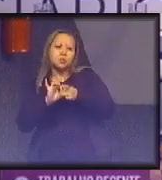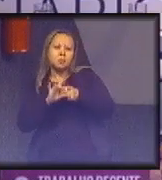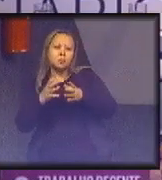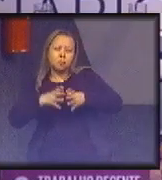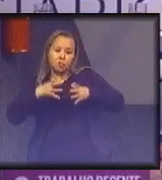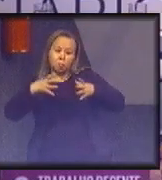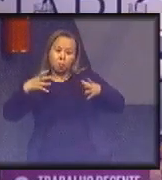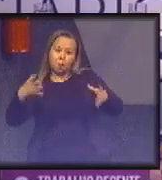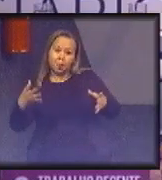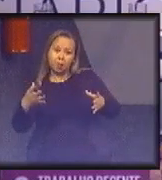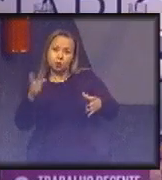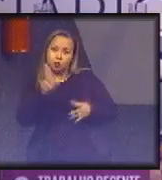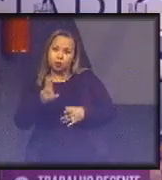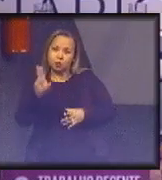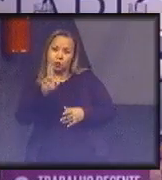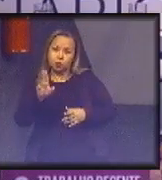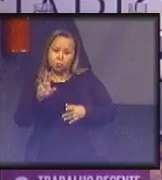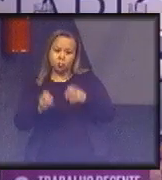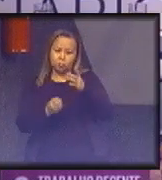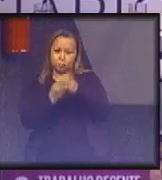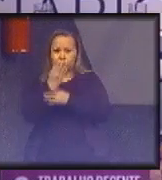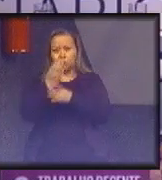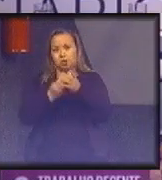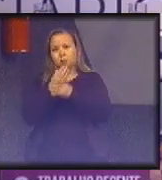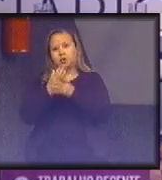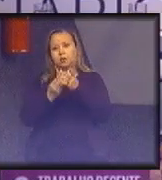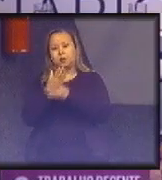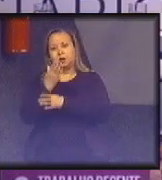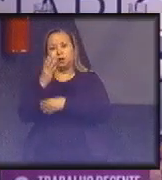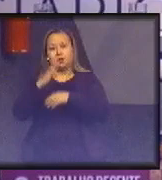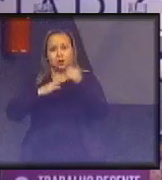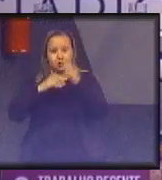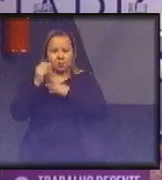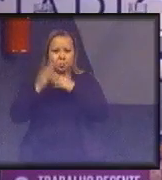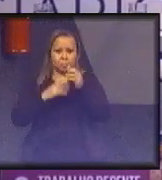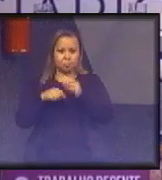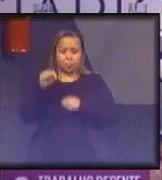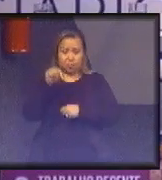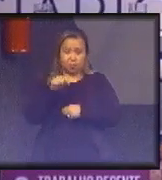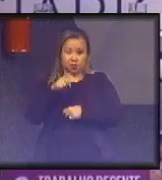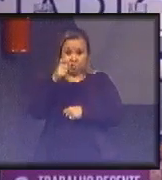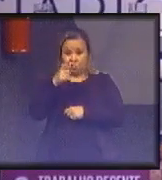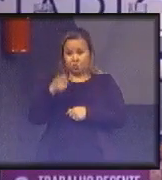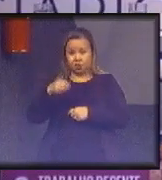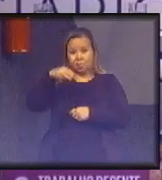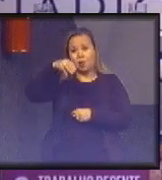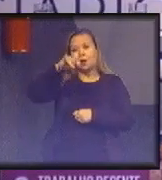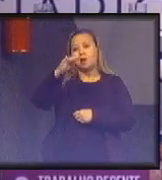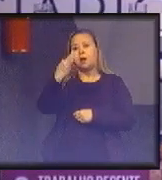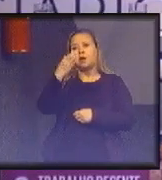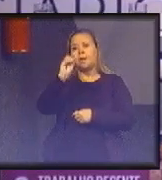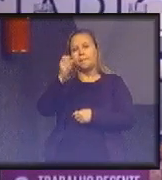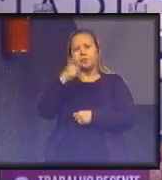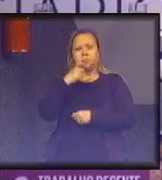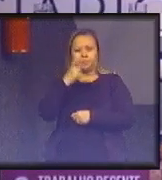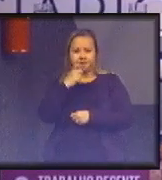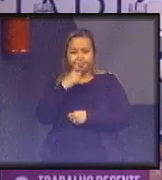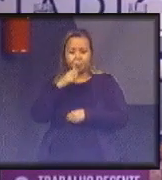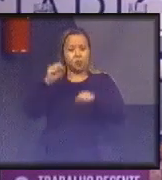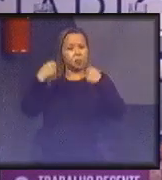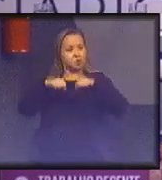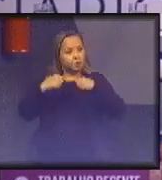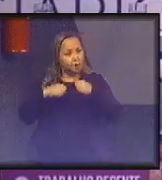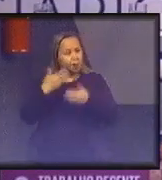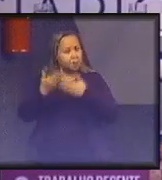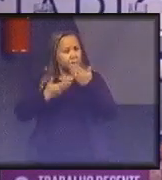do consumo e da produção. Na verdade, isso um tabu. Nós podemos e devemos desenvolver a